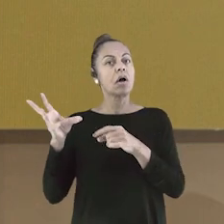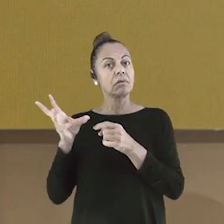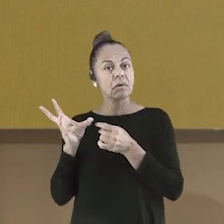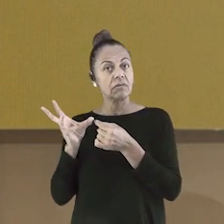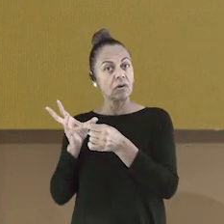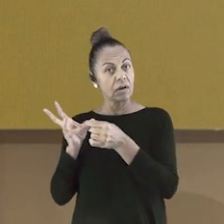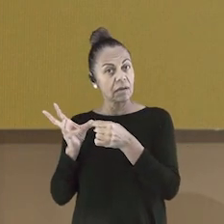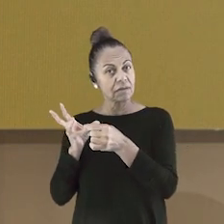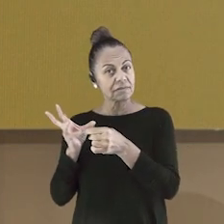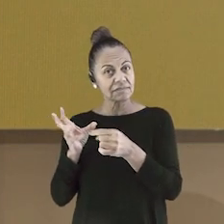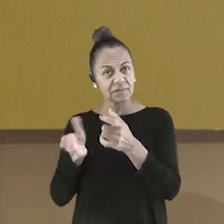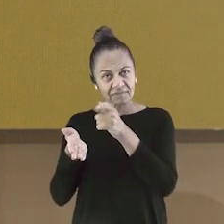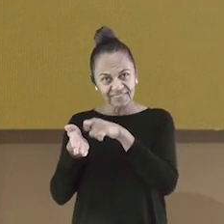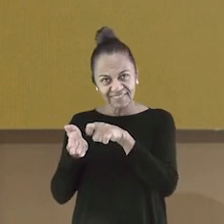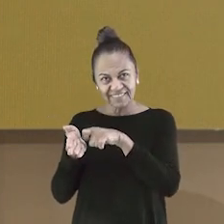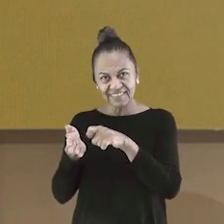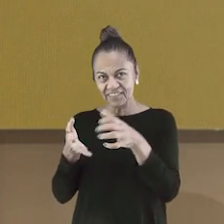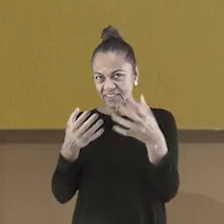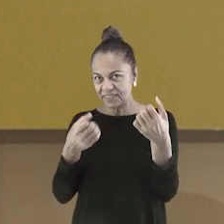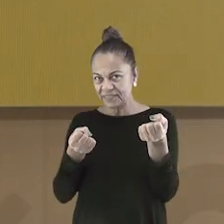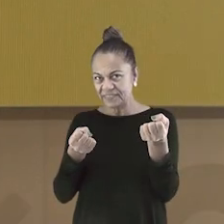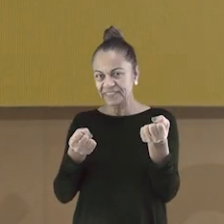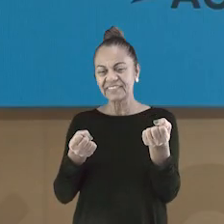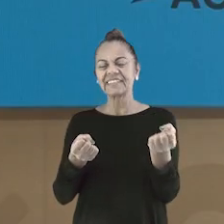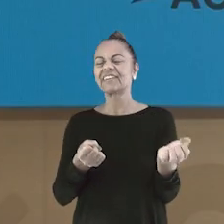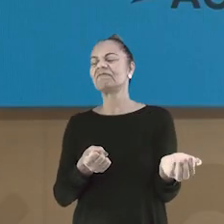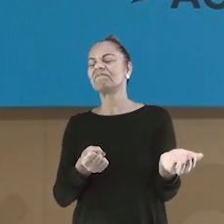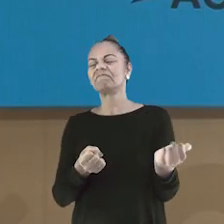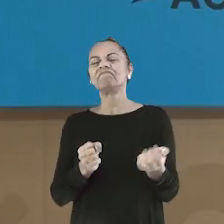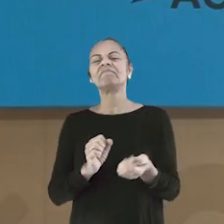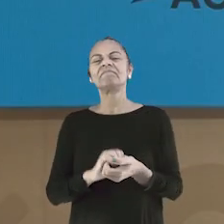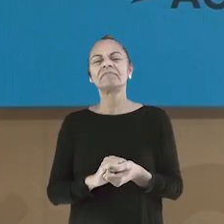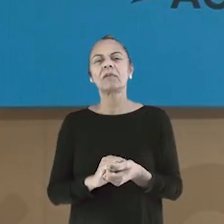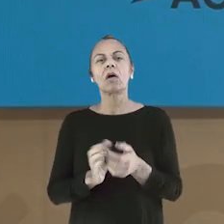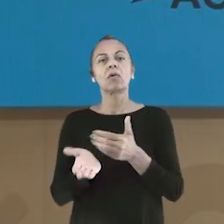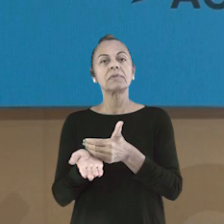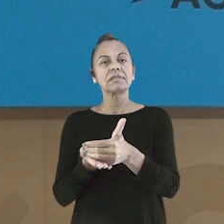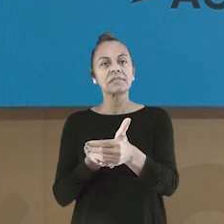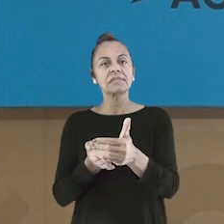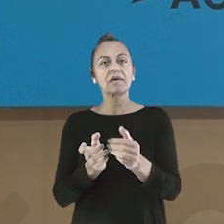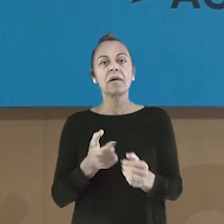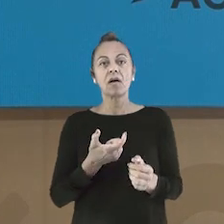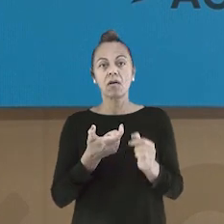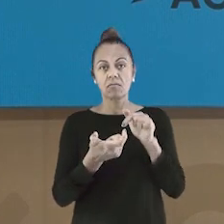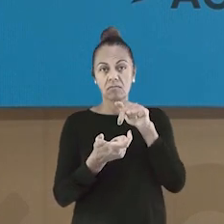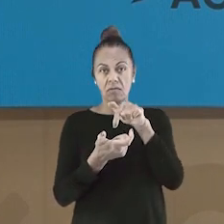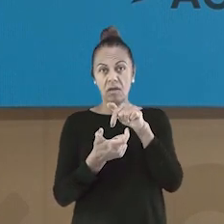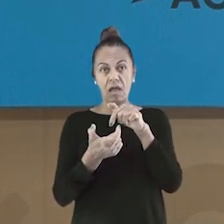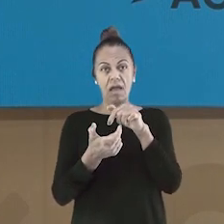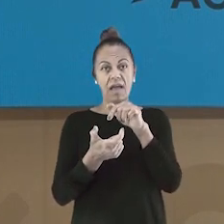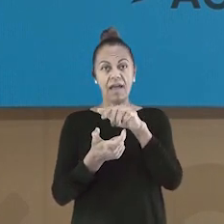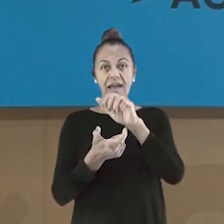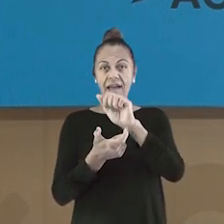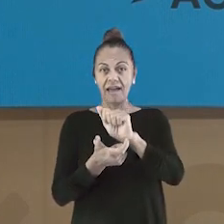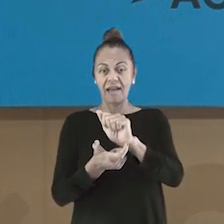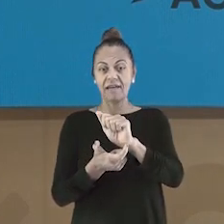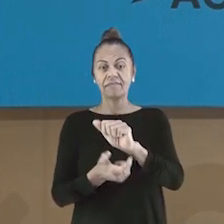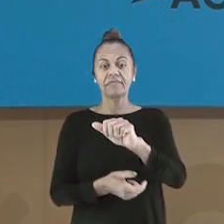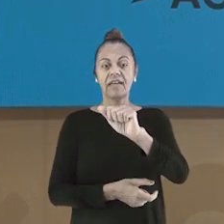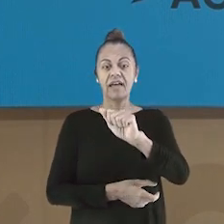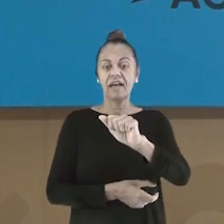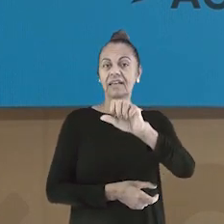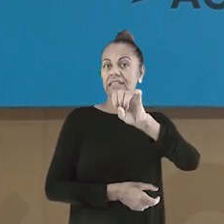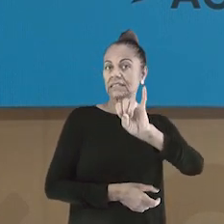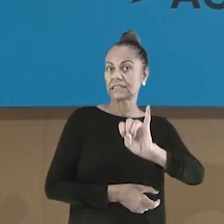as vocais. Vamos escrevê-las? Vamos lá, então. Começamos com a vogal A. Por exemplo,